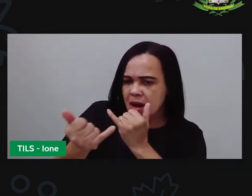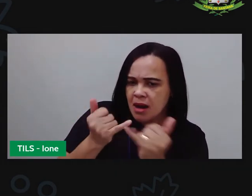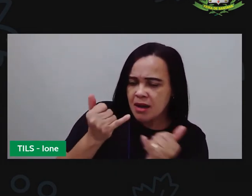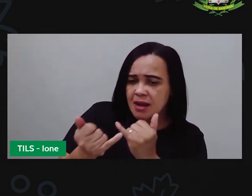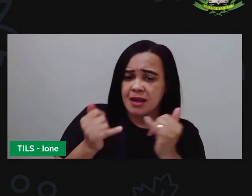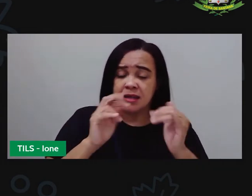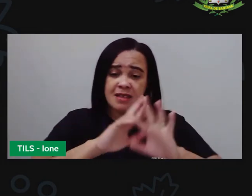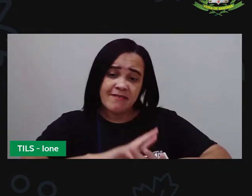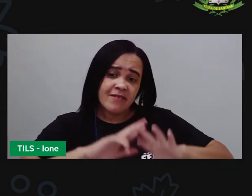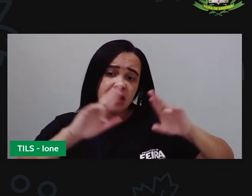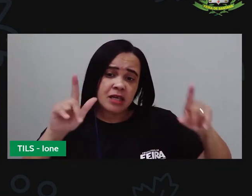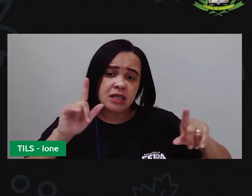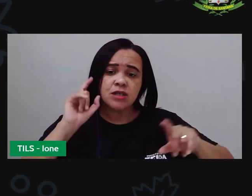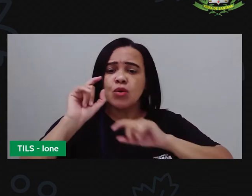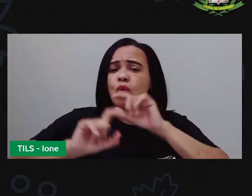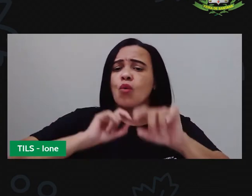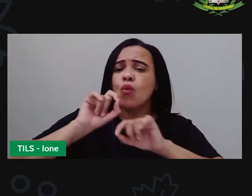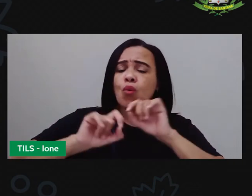de diferente.